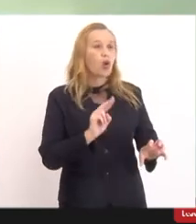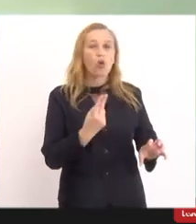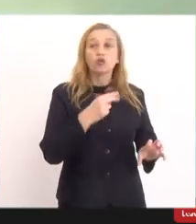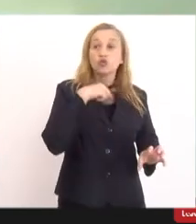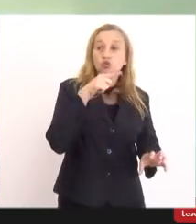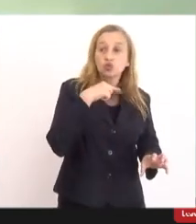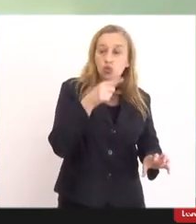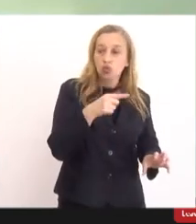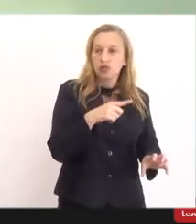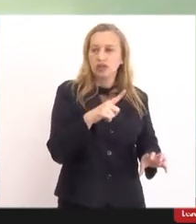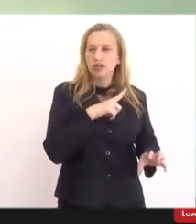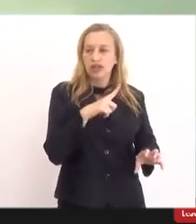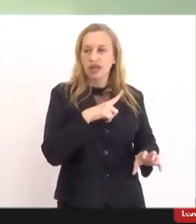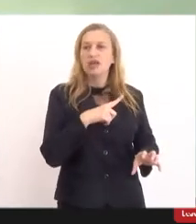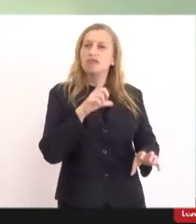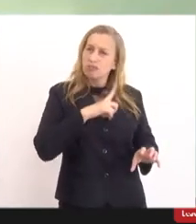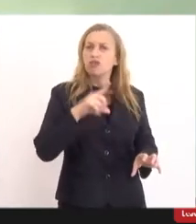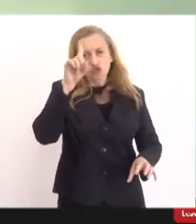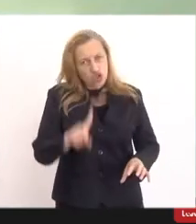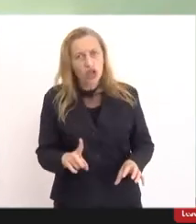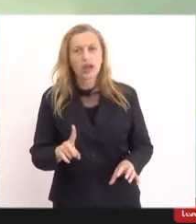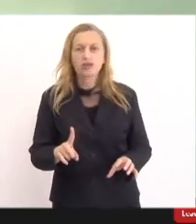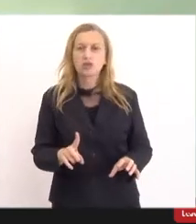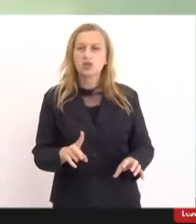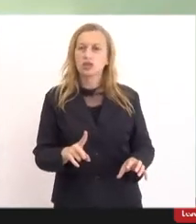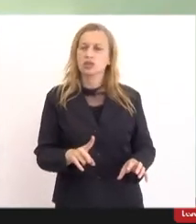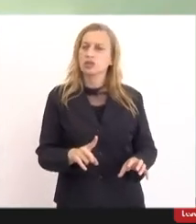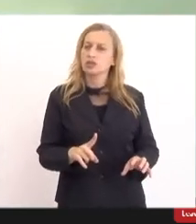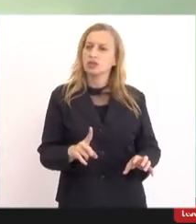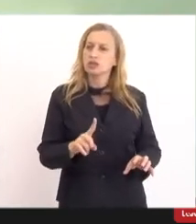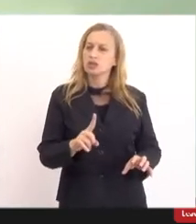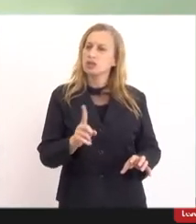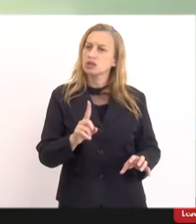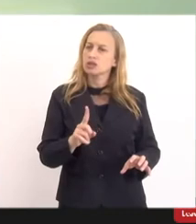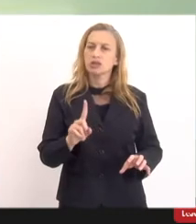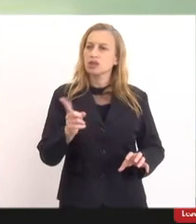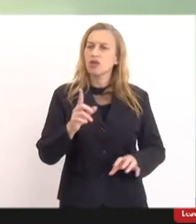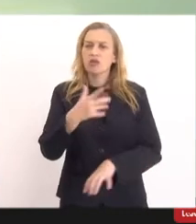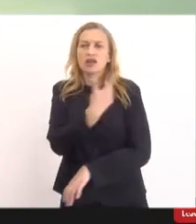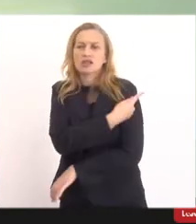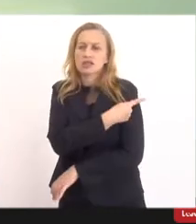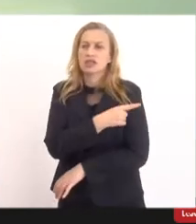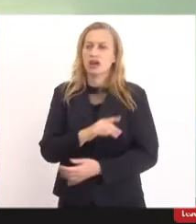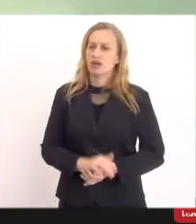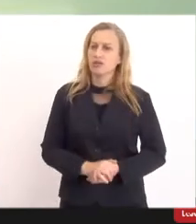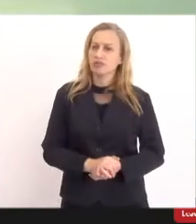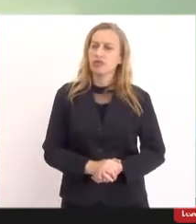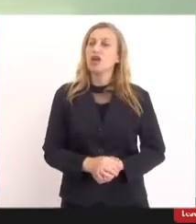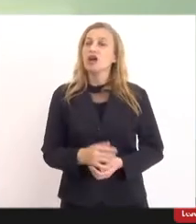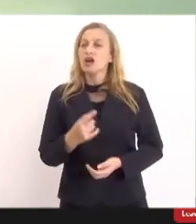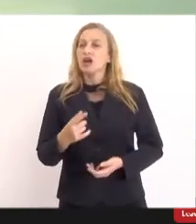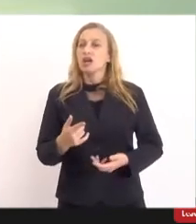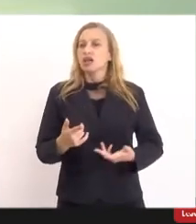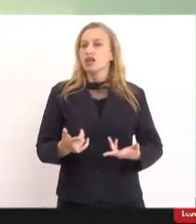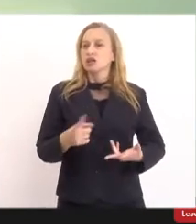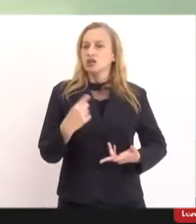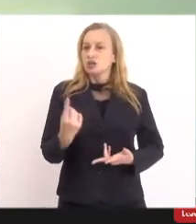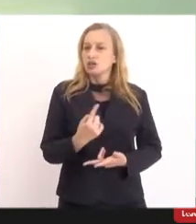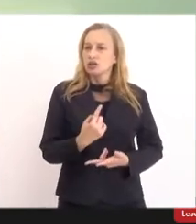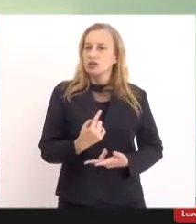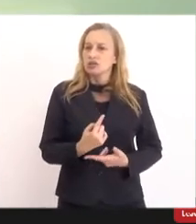elas têm o direito, e isso está promovendo o apartheid sanitário e está chegando nas crianças, tanto que a gente combate